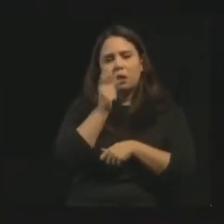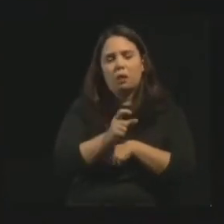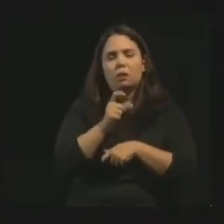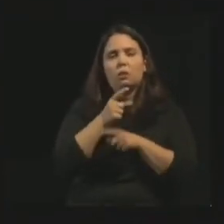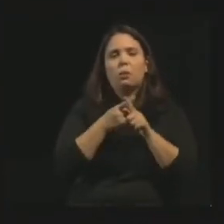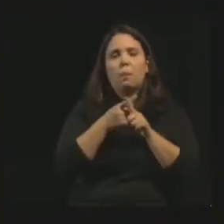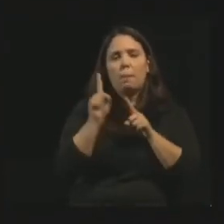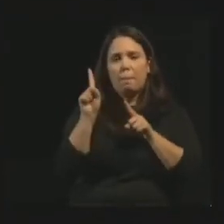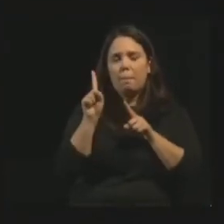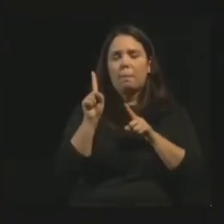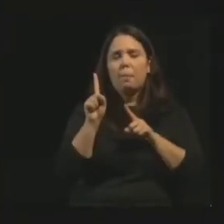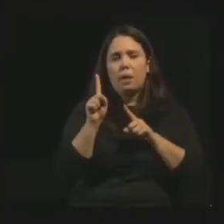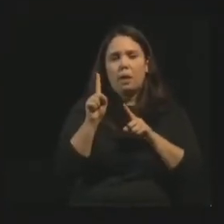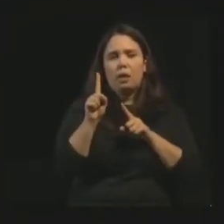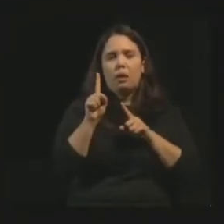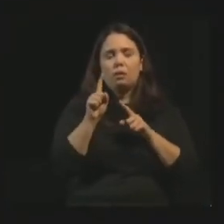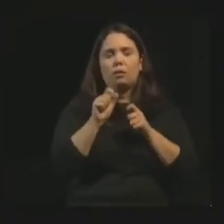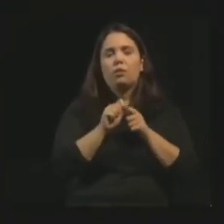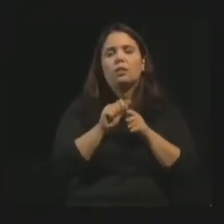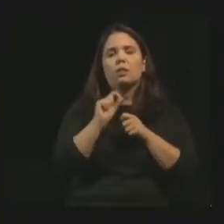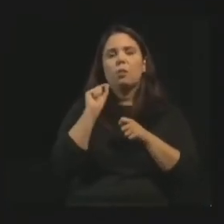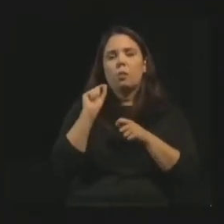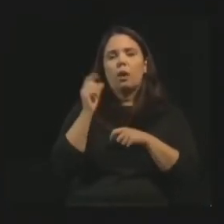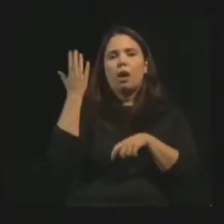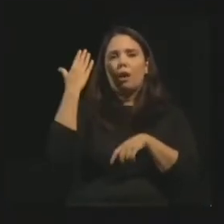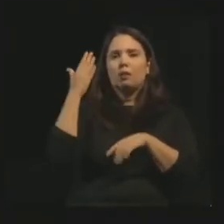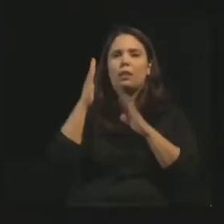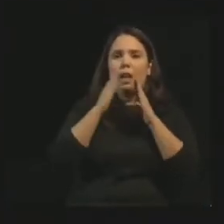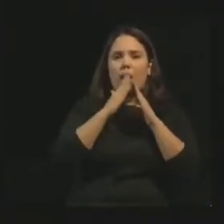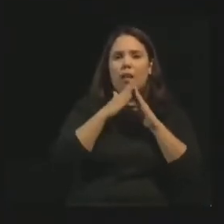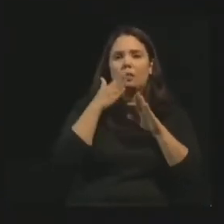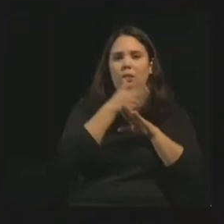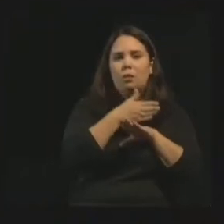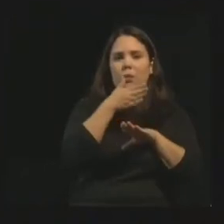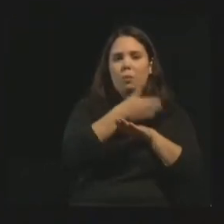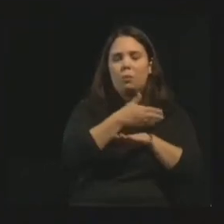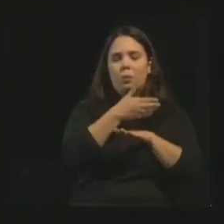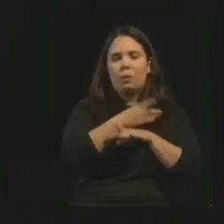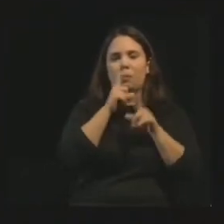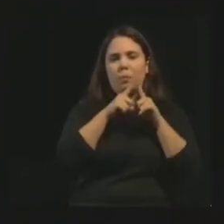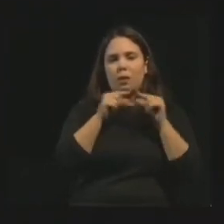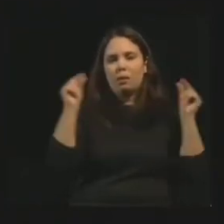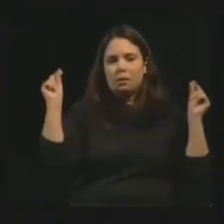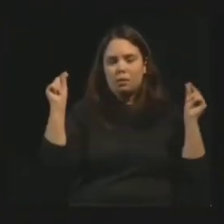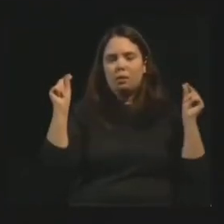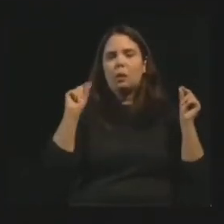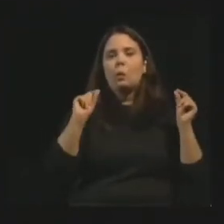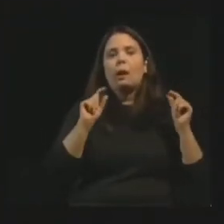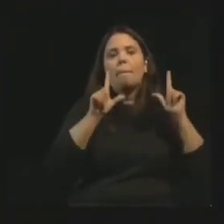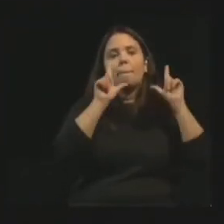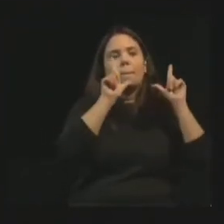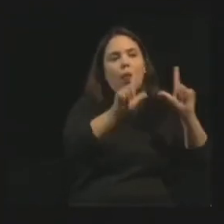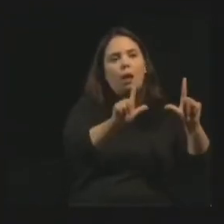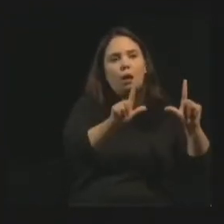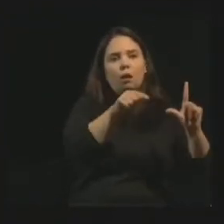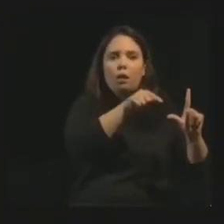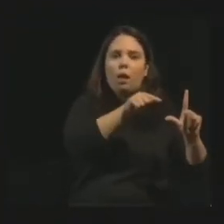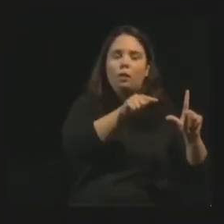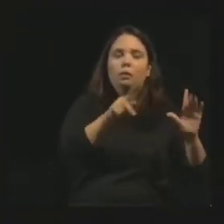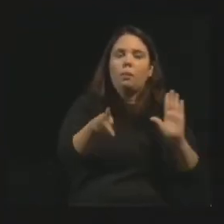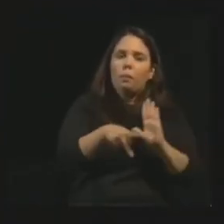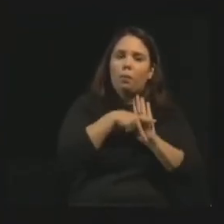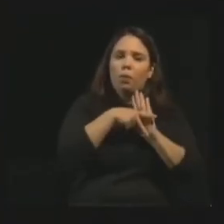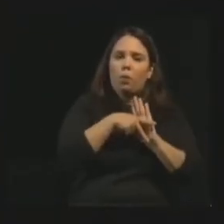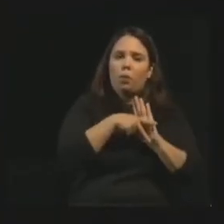mas devem fazer, como a casa que eu frequentava em Brasília, como eu, Espírita de Brasília, colocam a placa lá, essa seção aqui é de